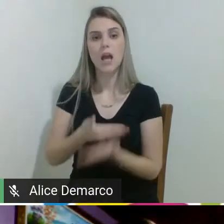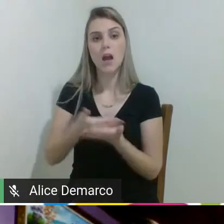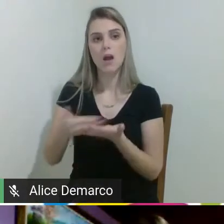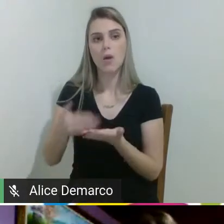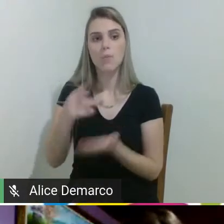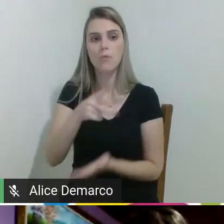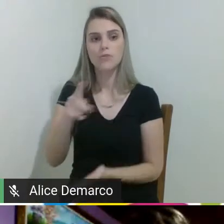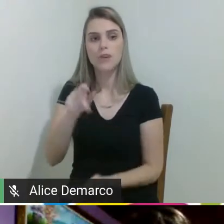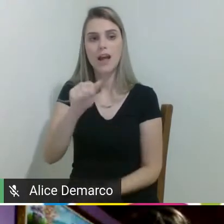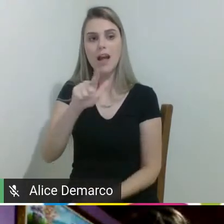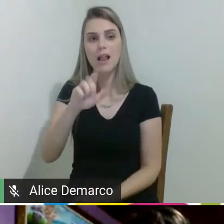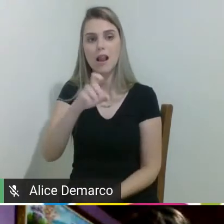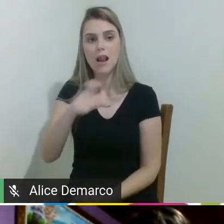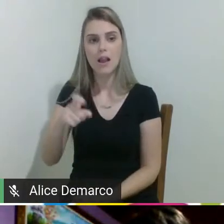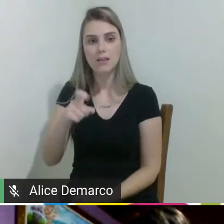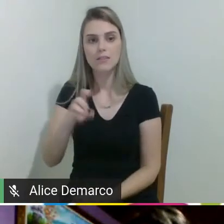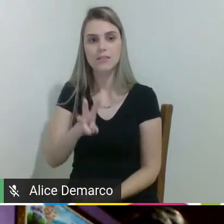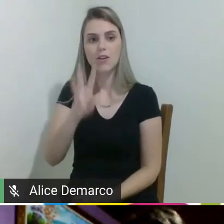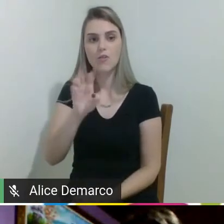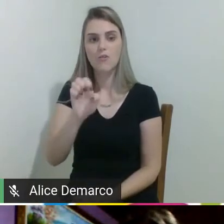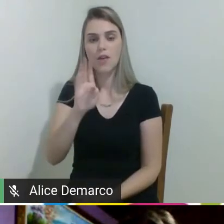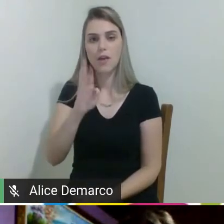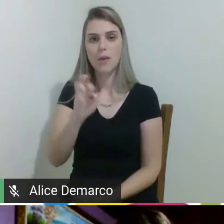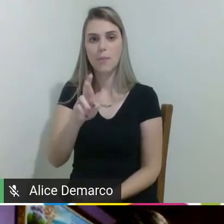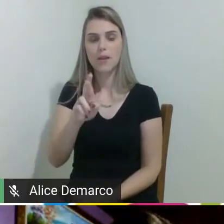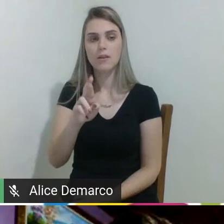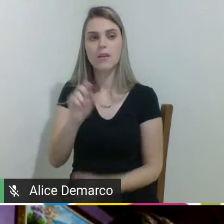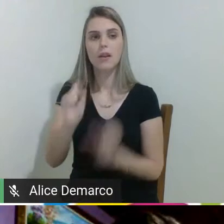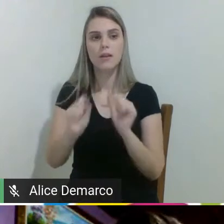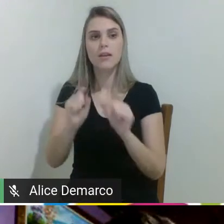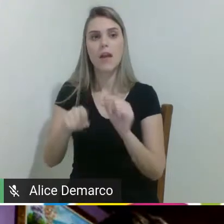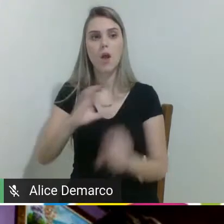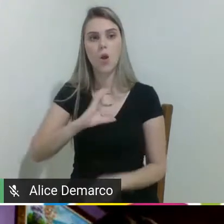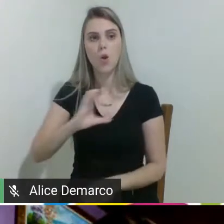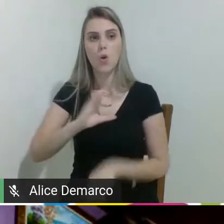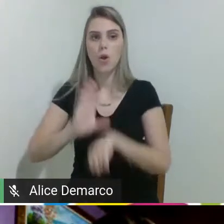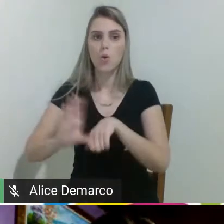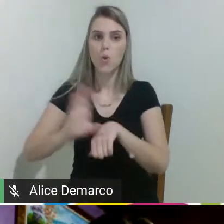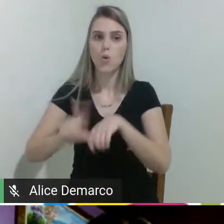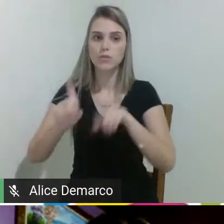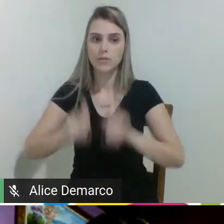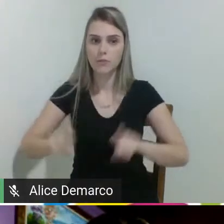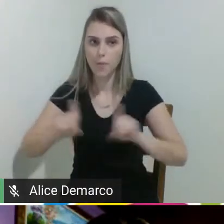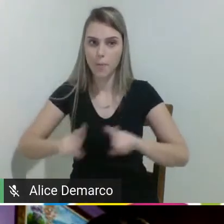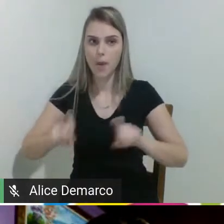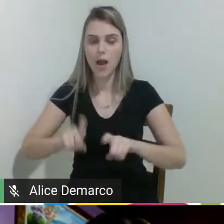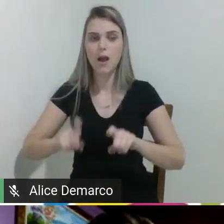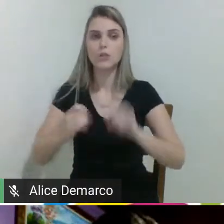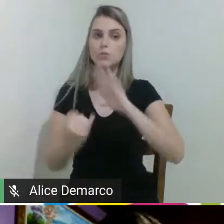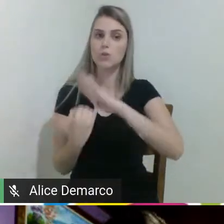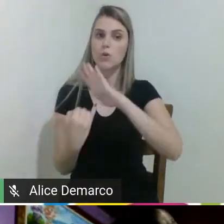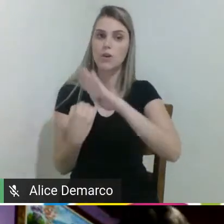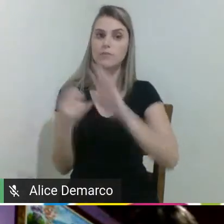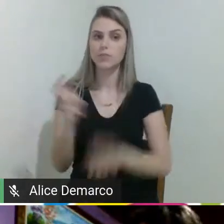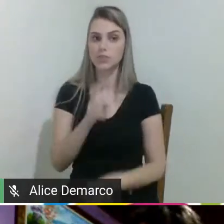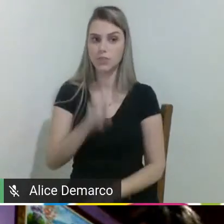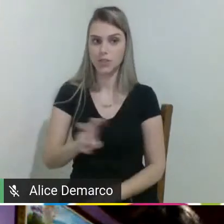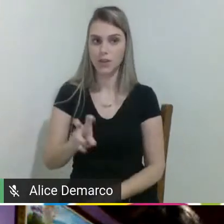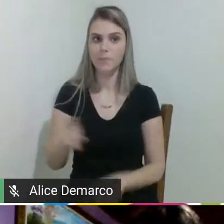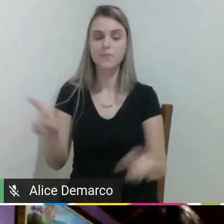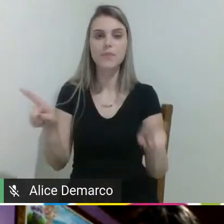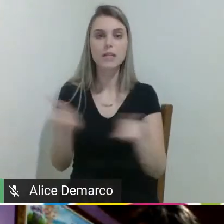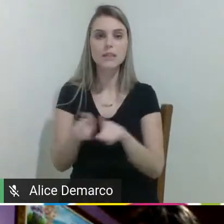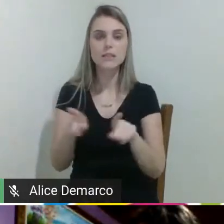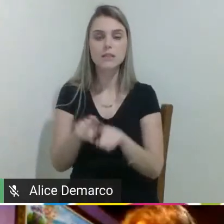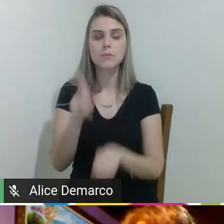Alex Weber. Ele que é o coordenador do curso de informática do IFES Kishanxerê. E também